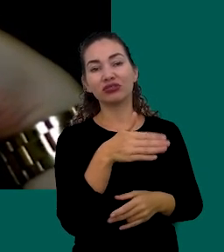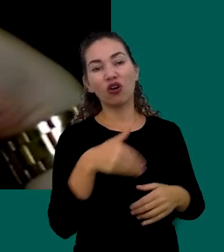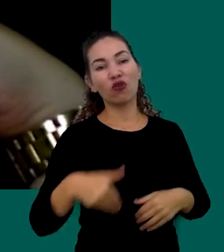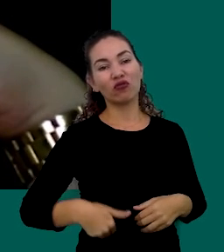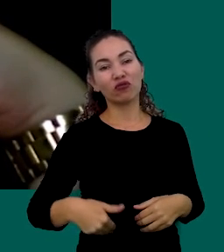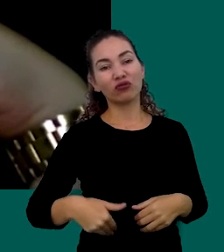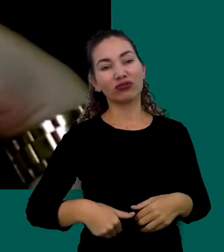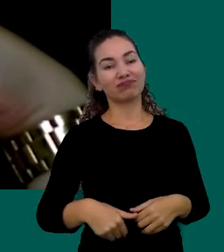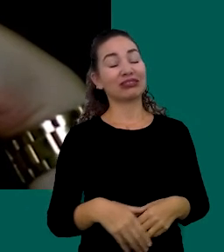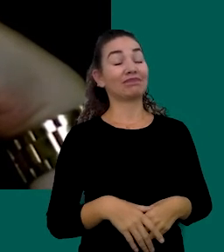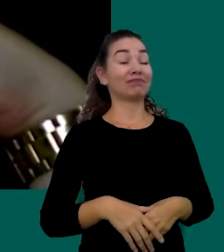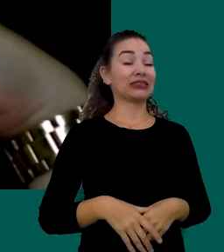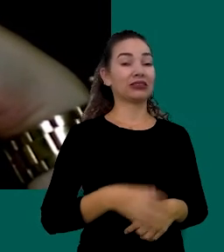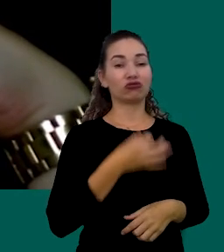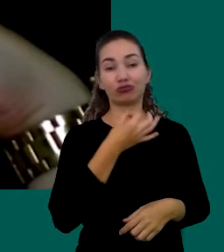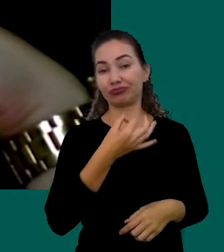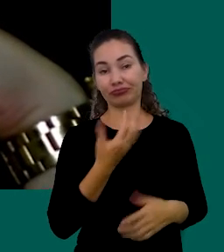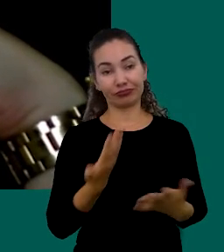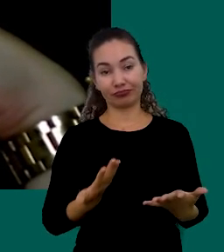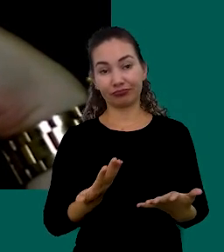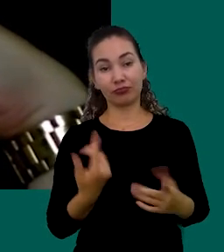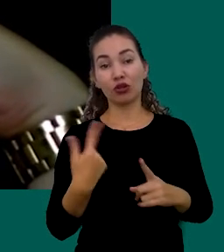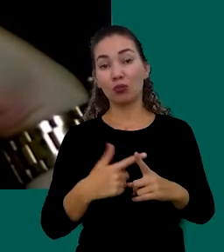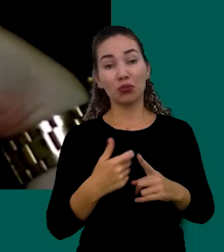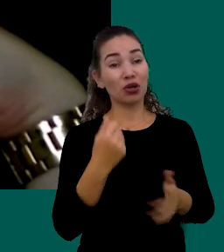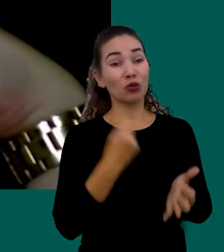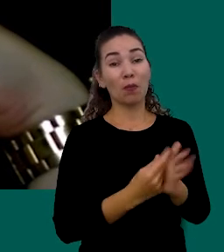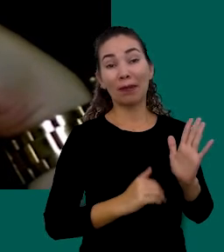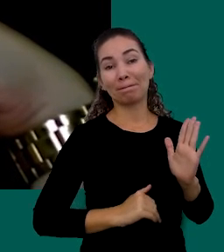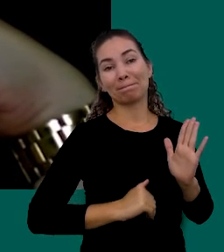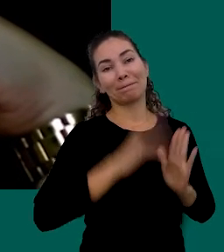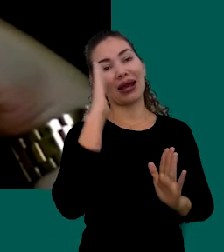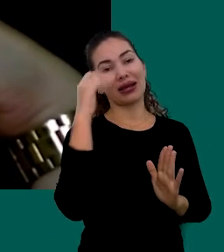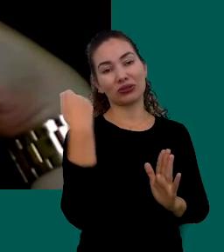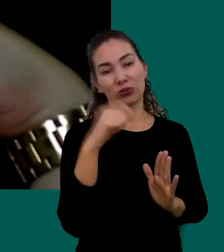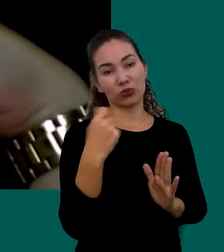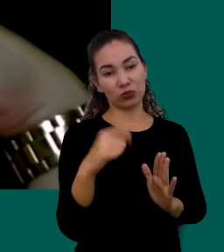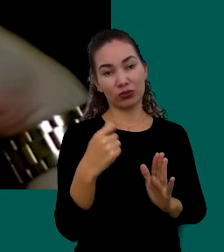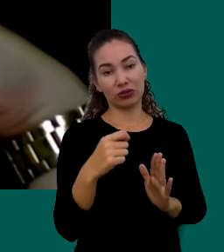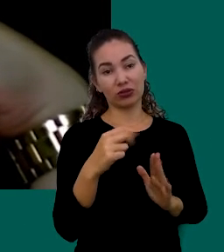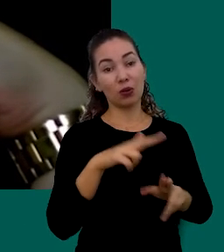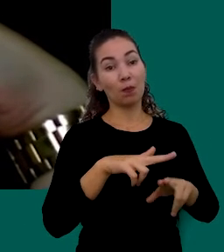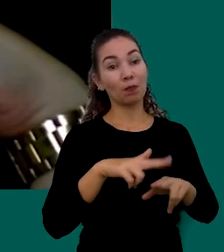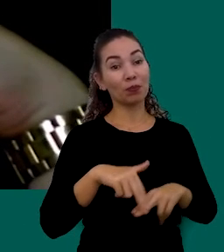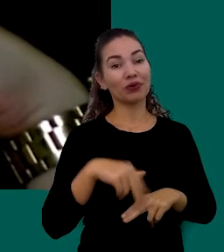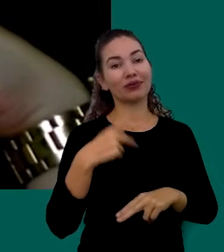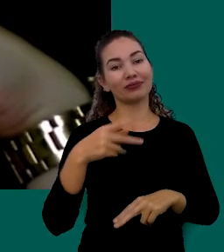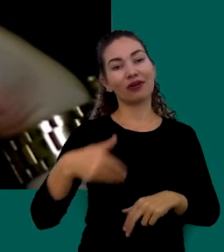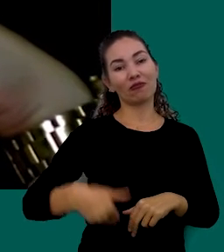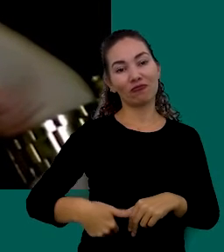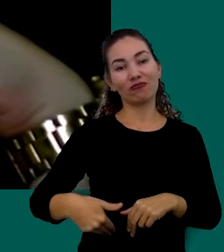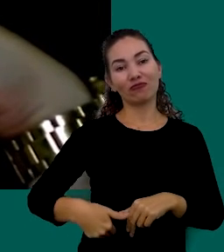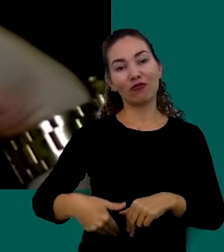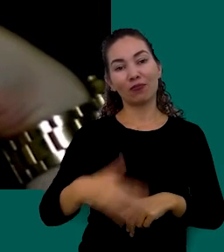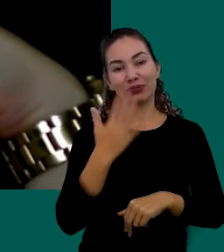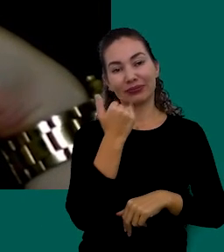Você Vai Comprar Além Do Necessário Por Conta Da Necessidade De Comer